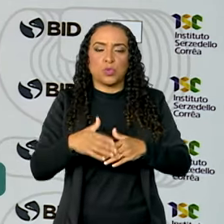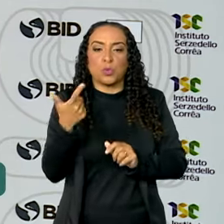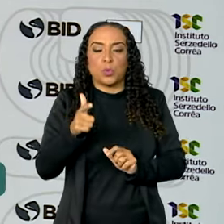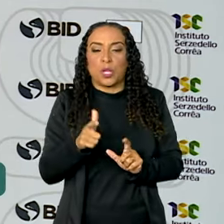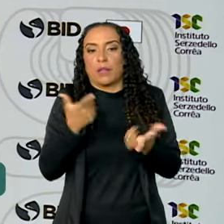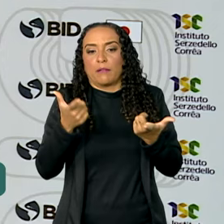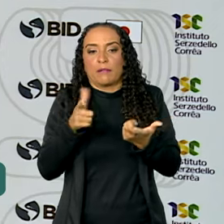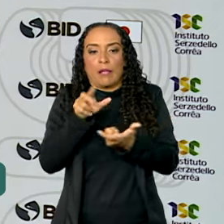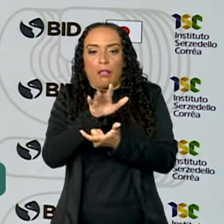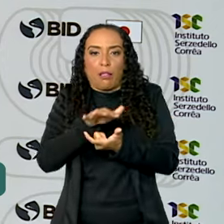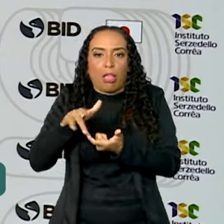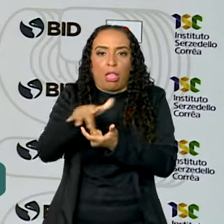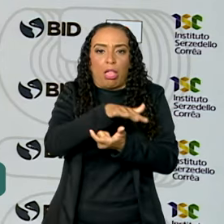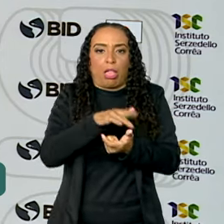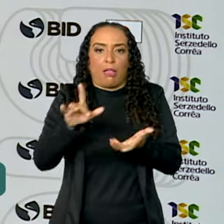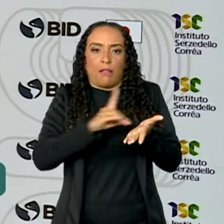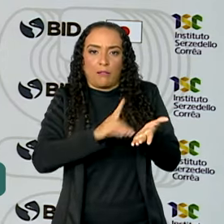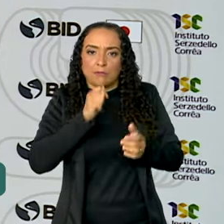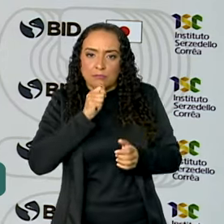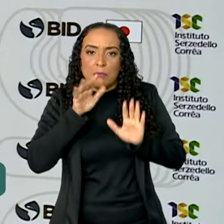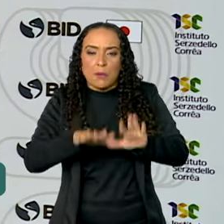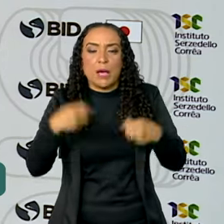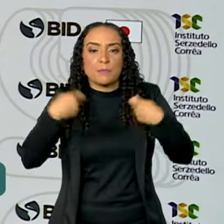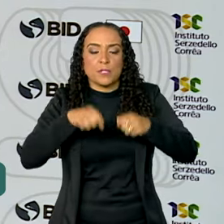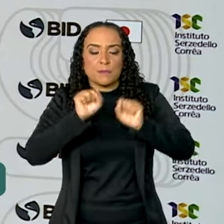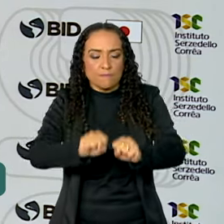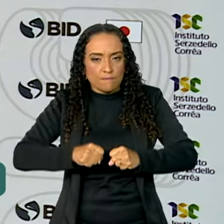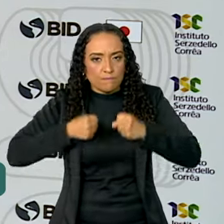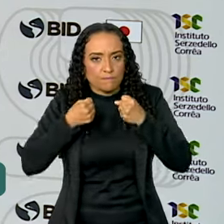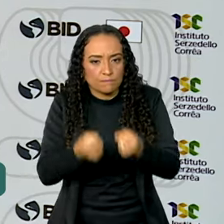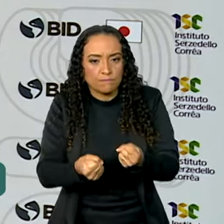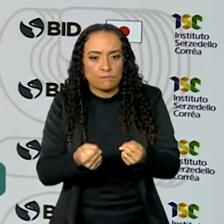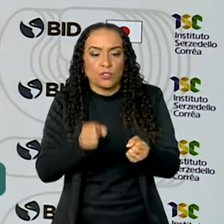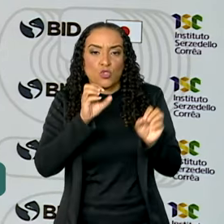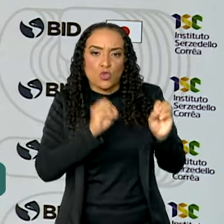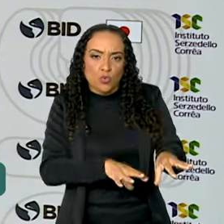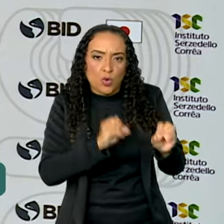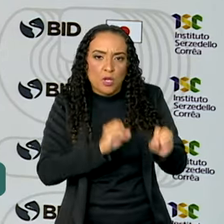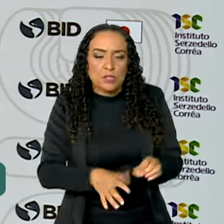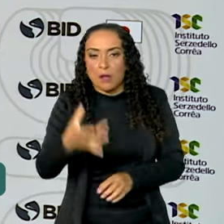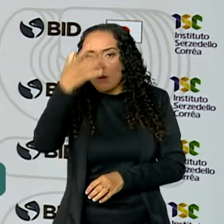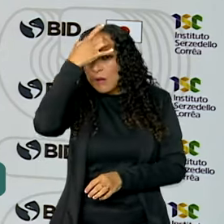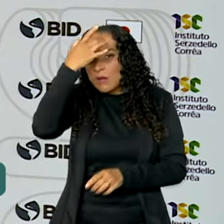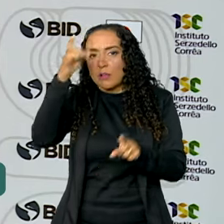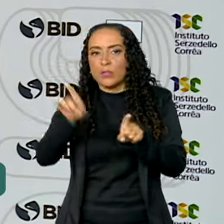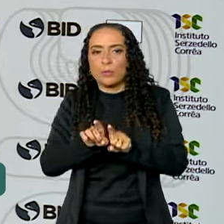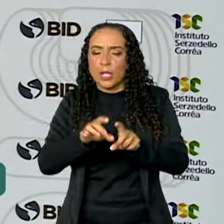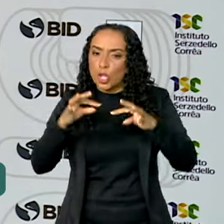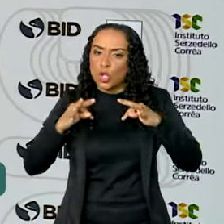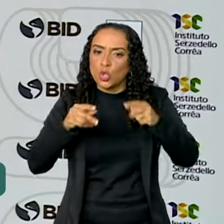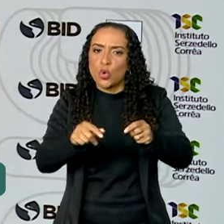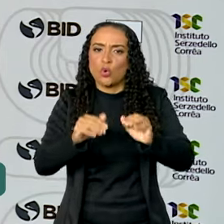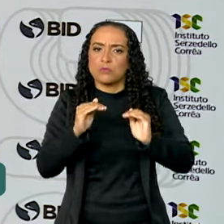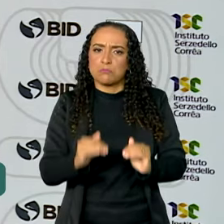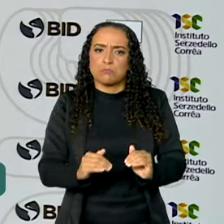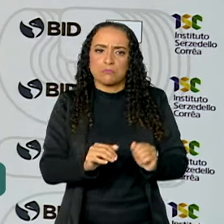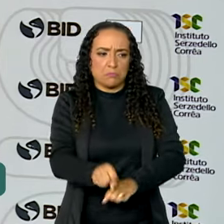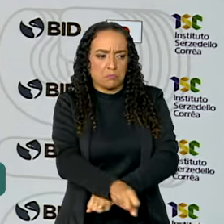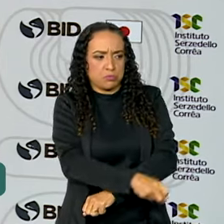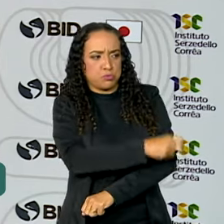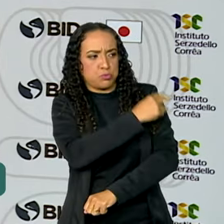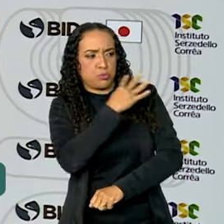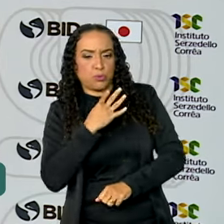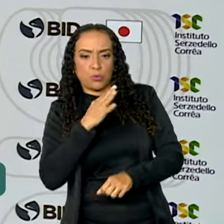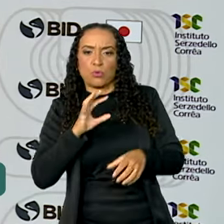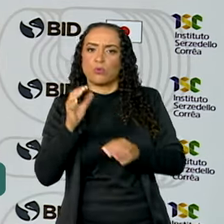digital. Então, é preciso fazer um esforço muito grande de educação e conscientização em todos os níveis, desde os níveis mais